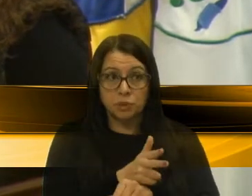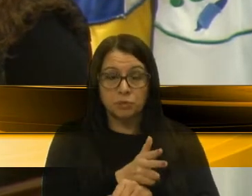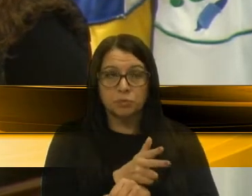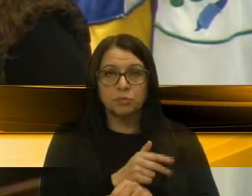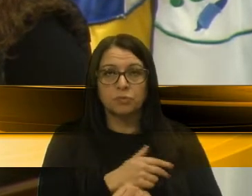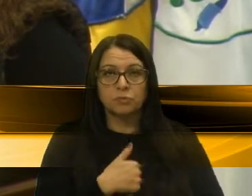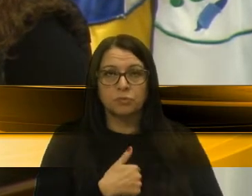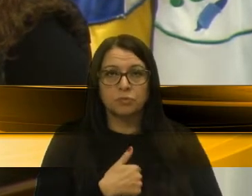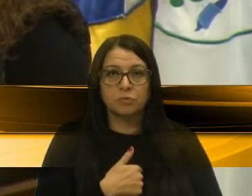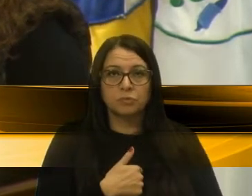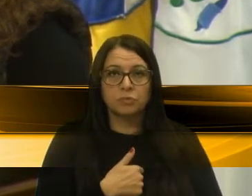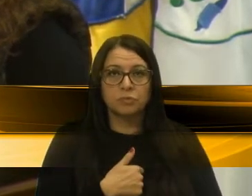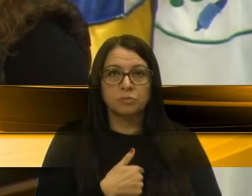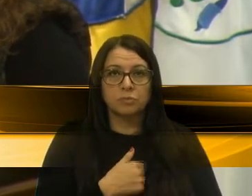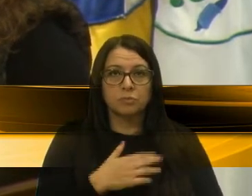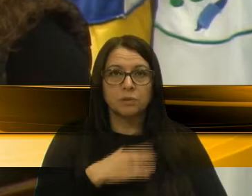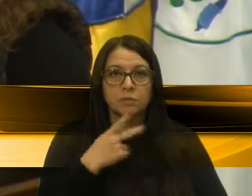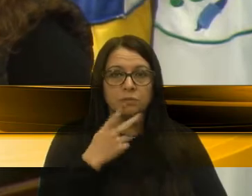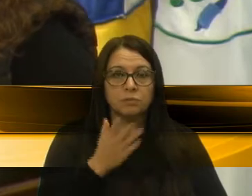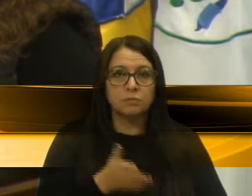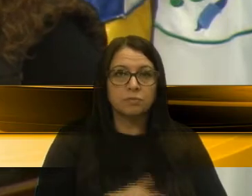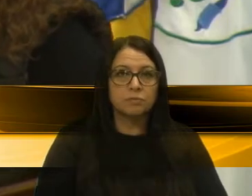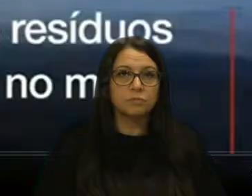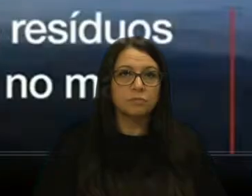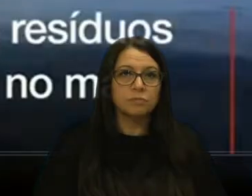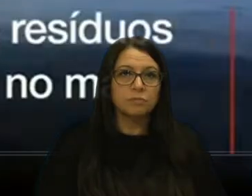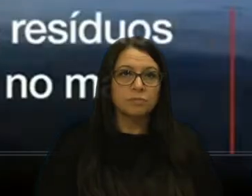que é parte da minha fala de hoje.